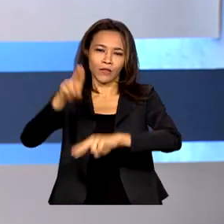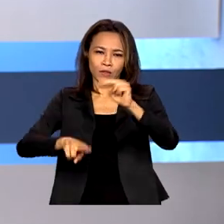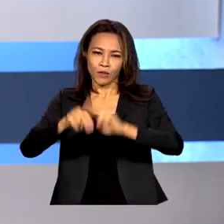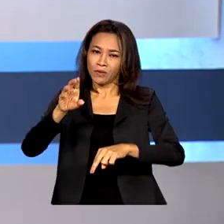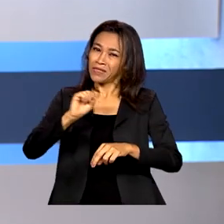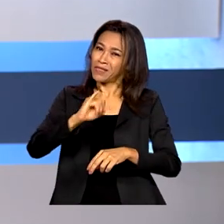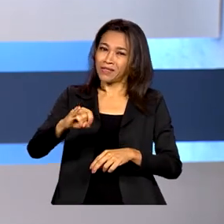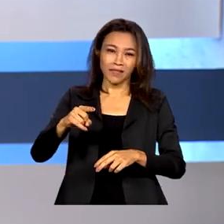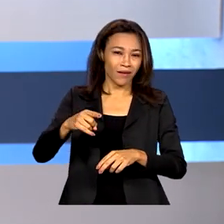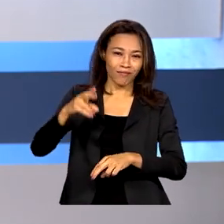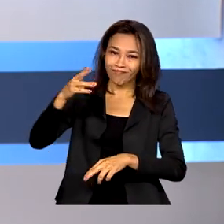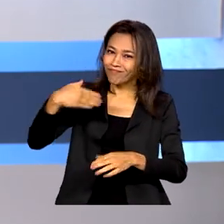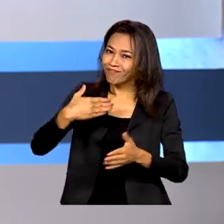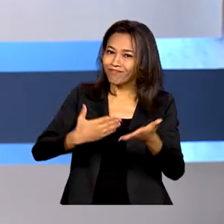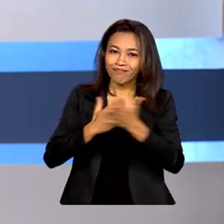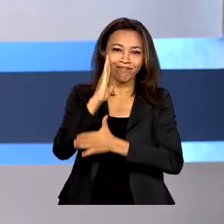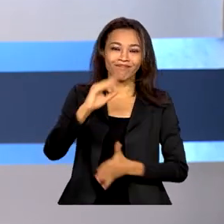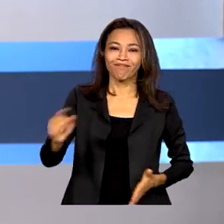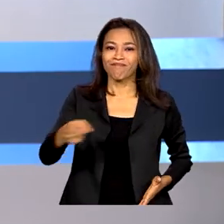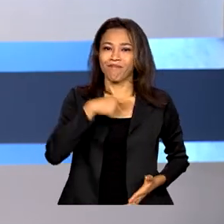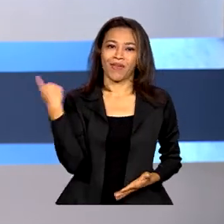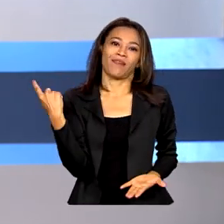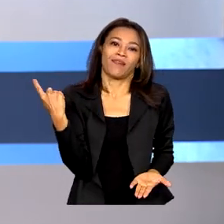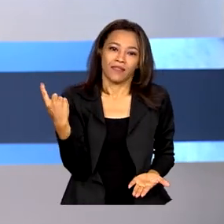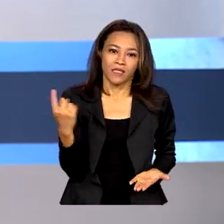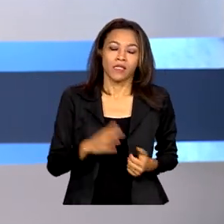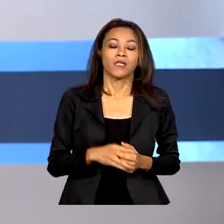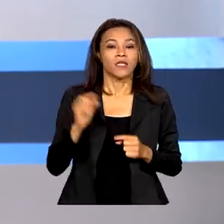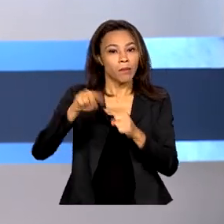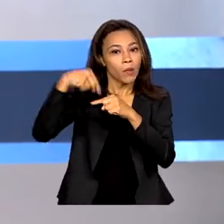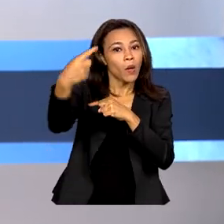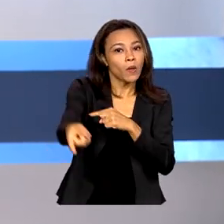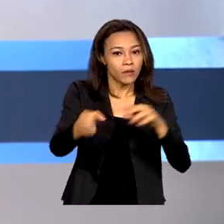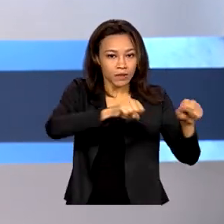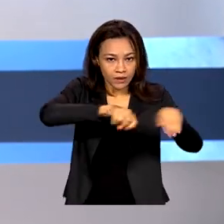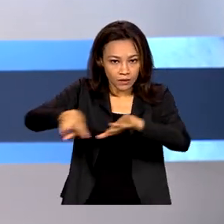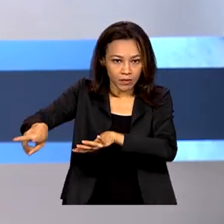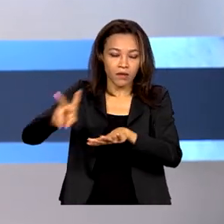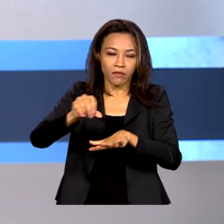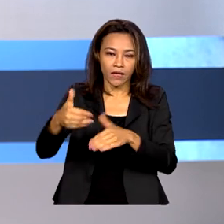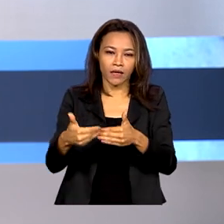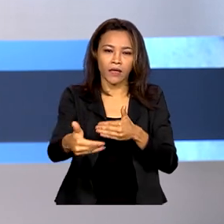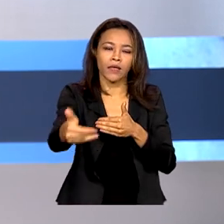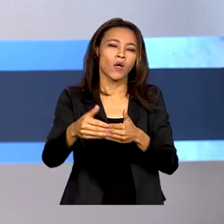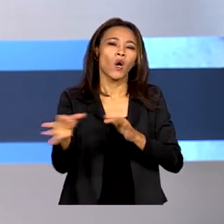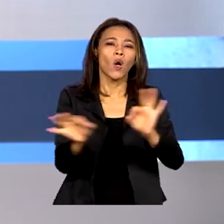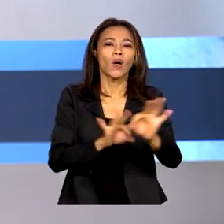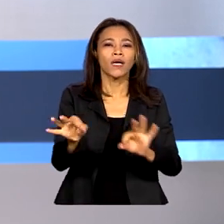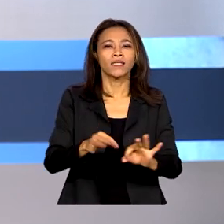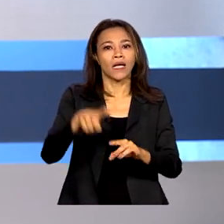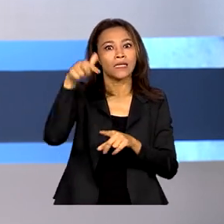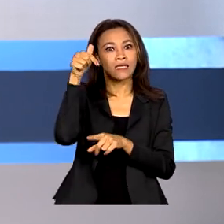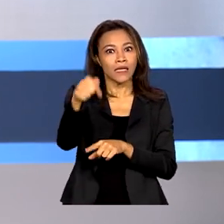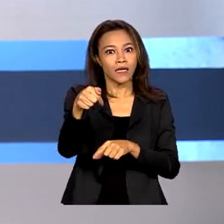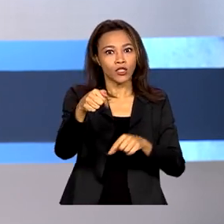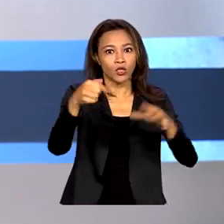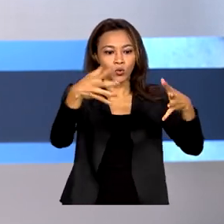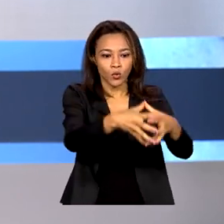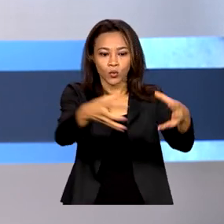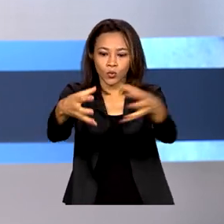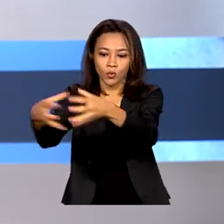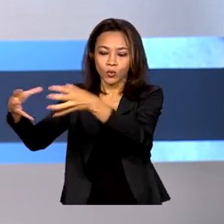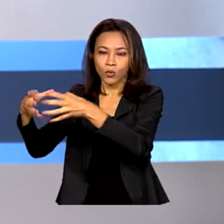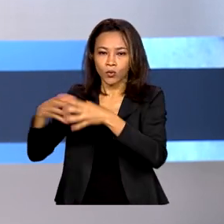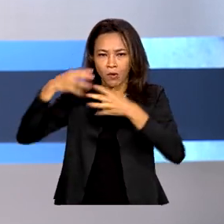Segundo Alexandre Padilha, a partir da semana que vem, devem ser instaladas até 7 comissões mistas para analisar 4